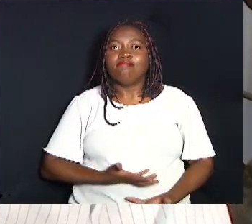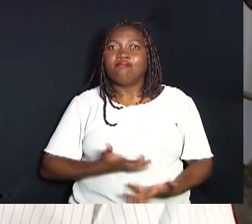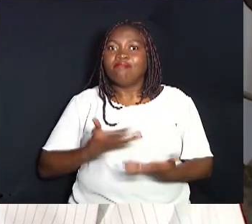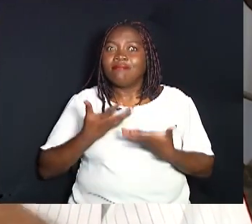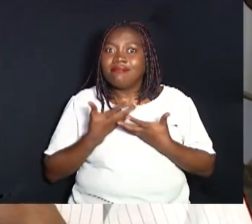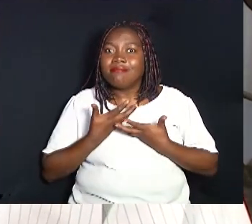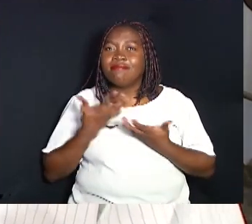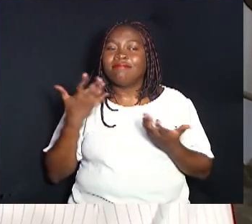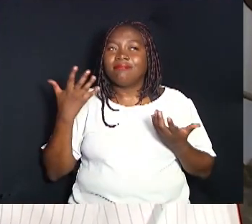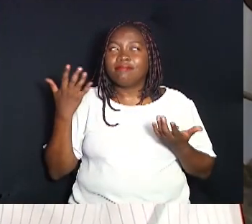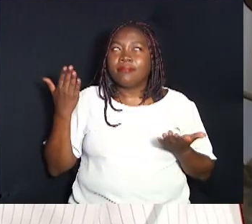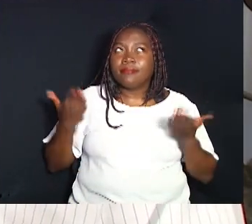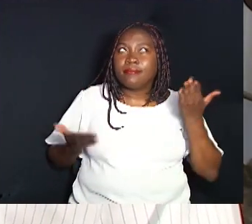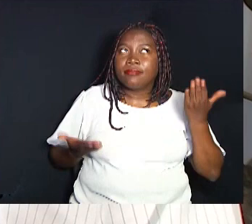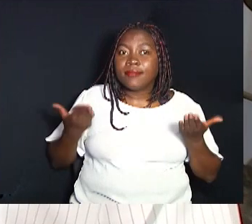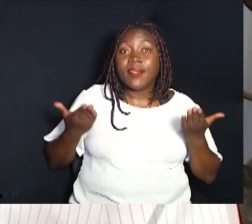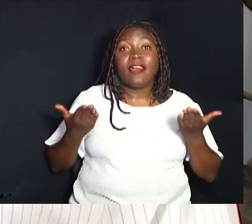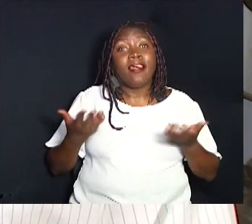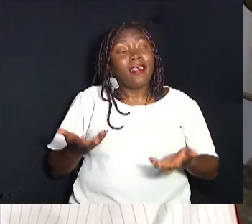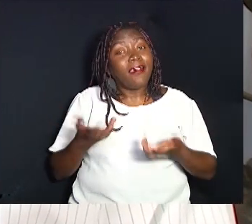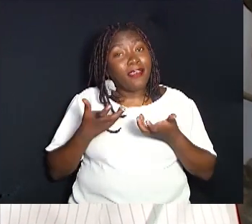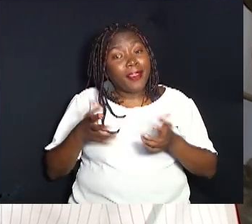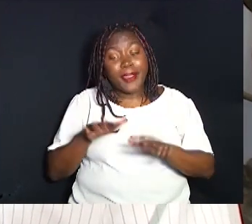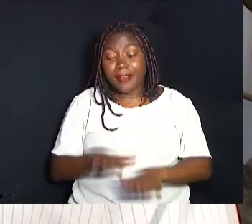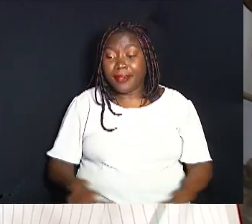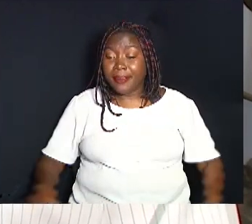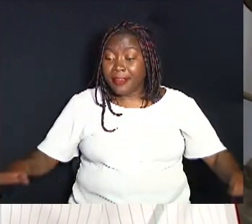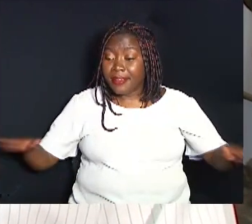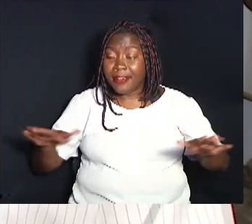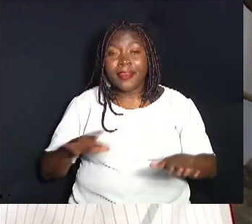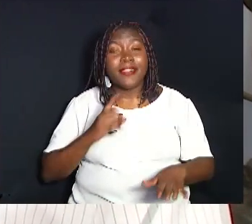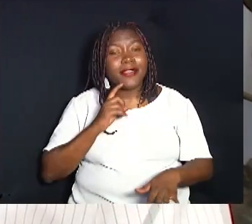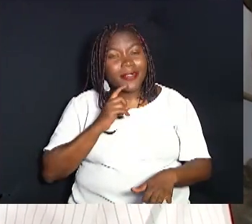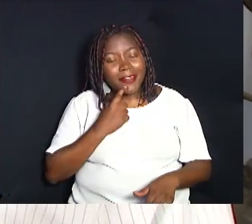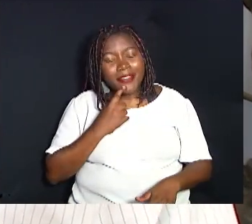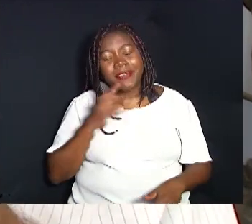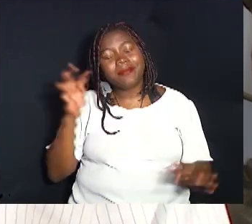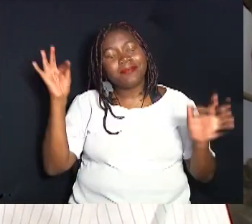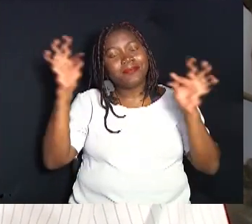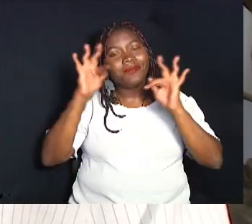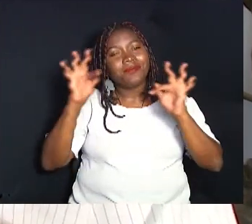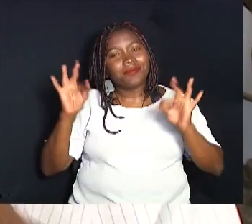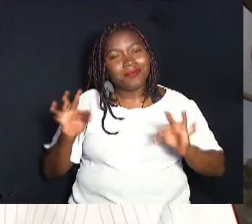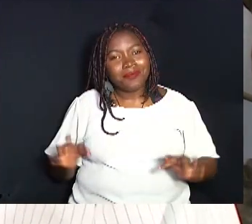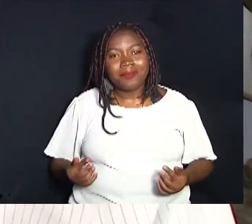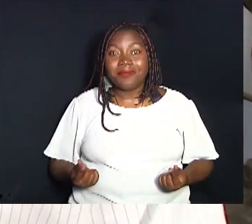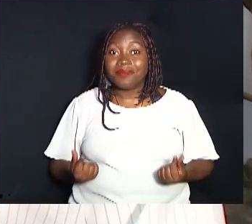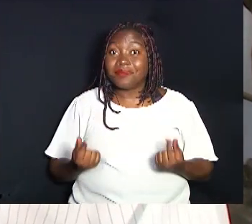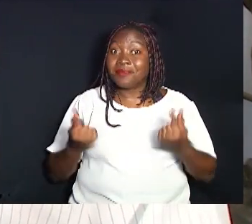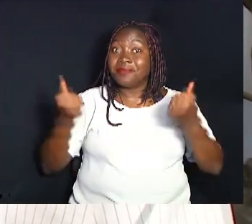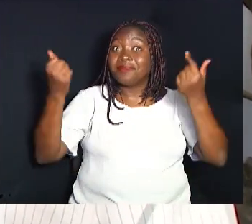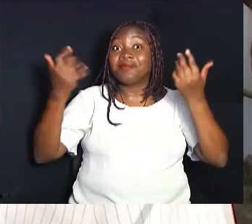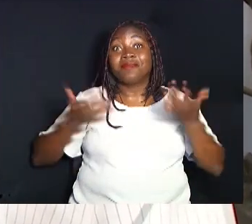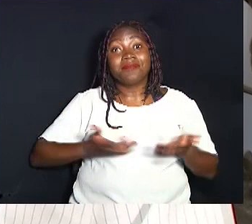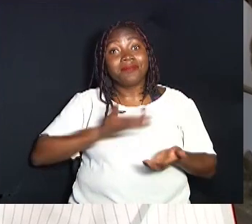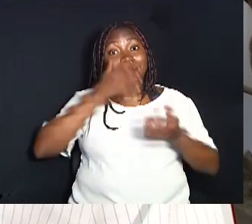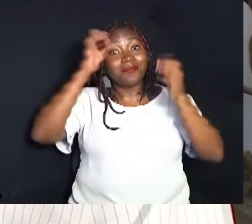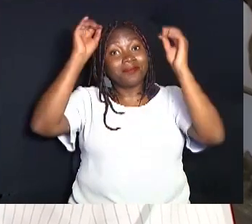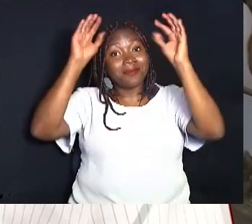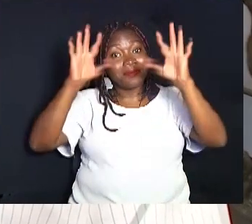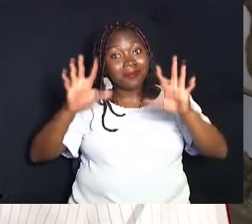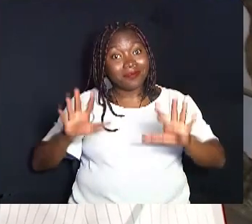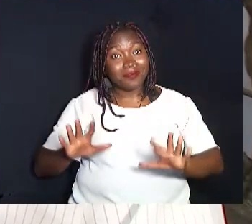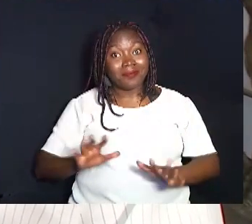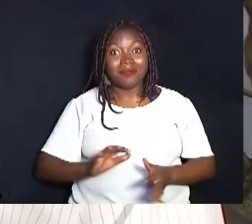esperança, de balanço, e a gente quer que todos em Campinas tenham um feliz, próspero Natal